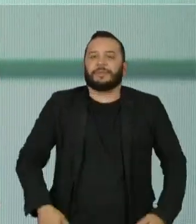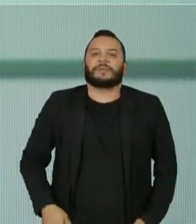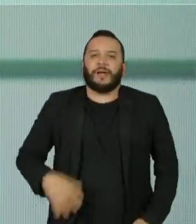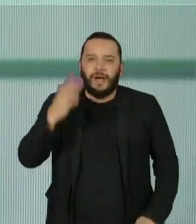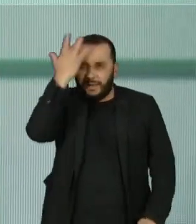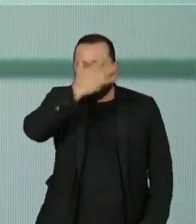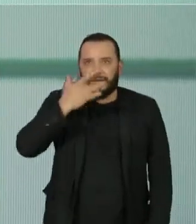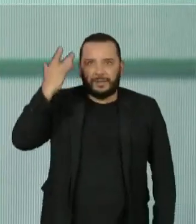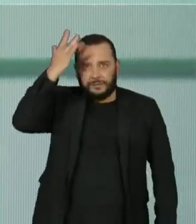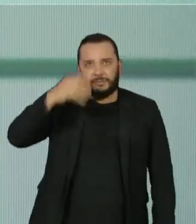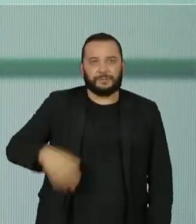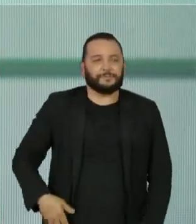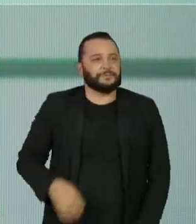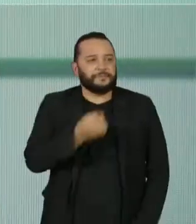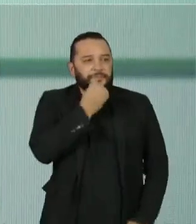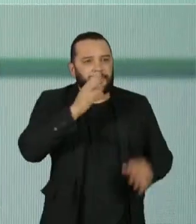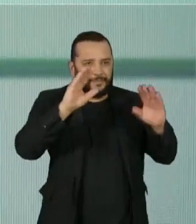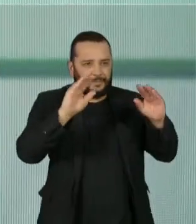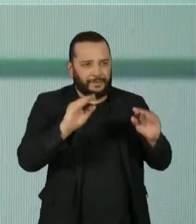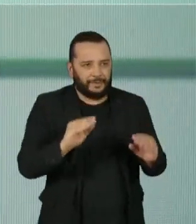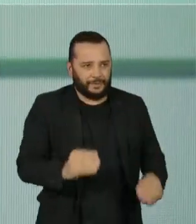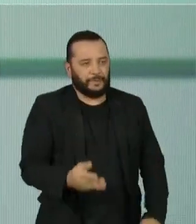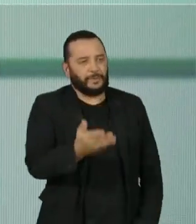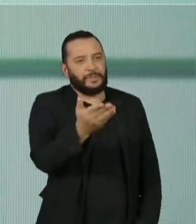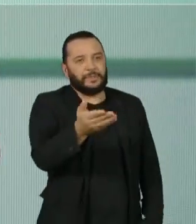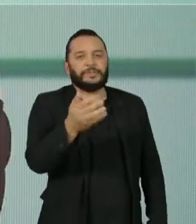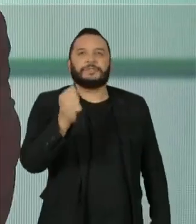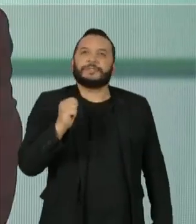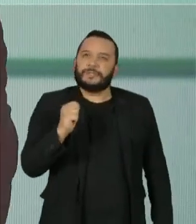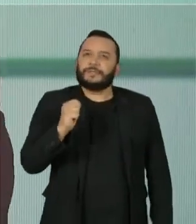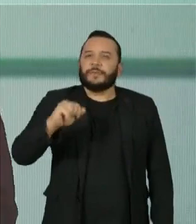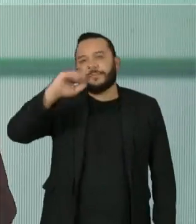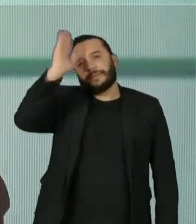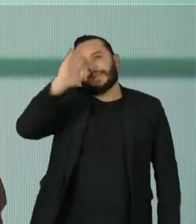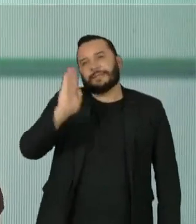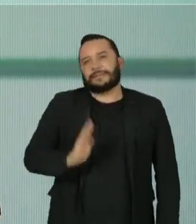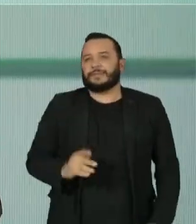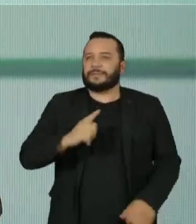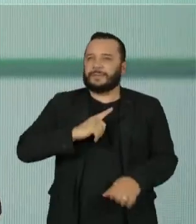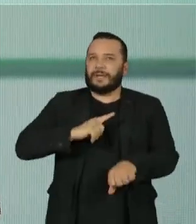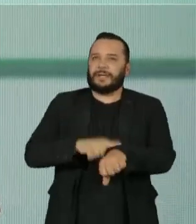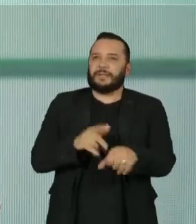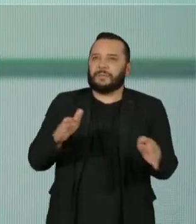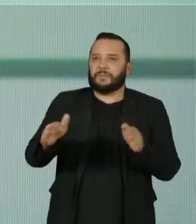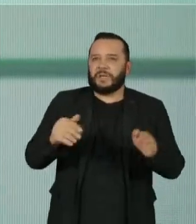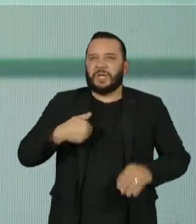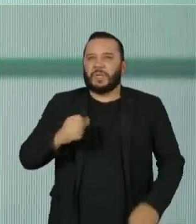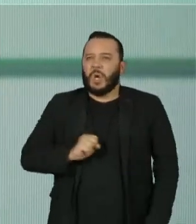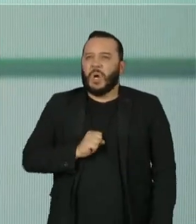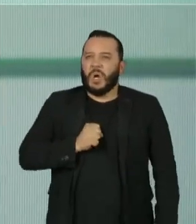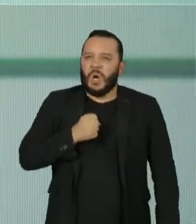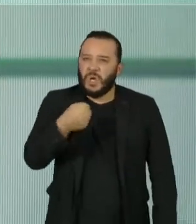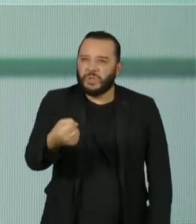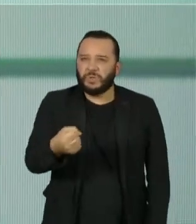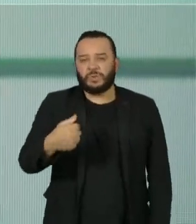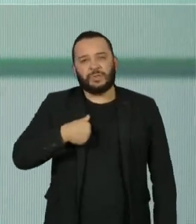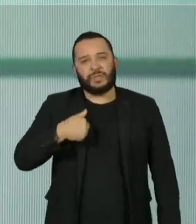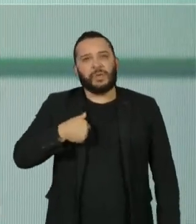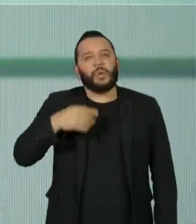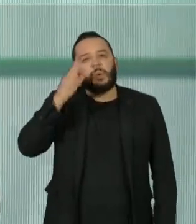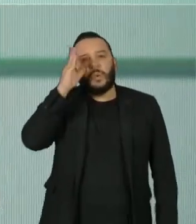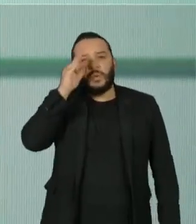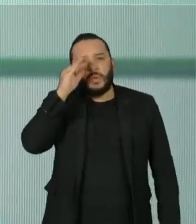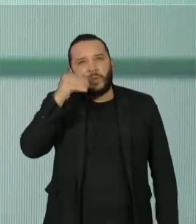Boa noite, candidato Haddad. O Brasil vive uma onda de ódio tão grande que eu estou curioso para saber de um